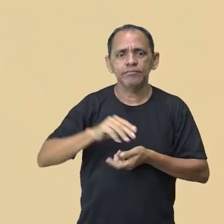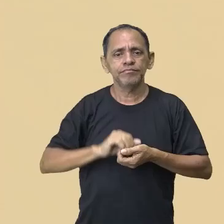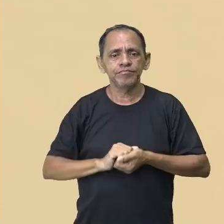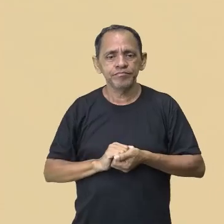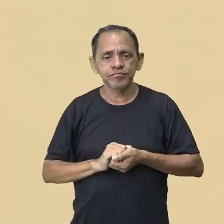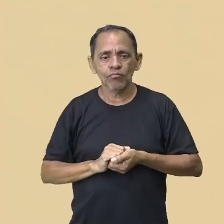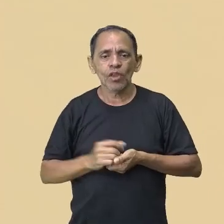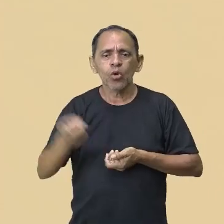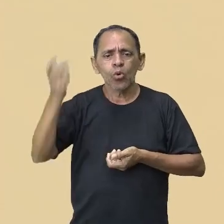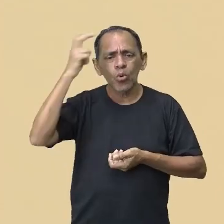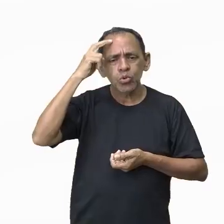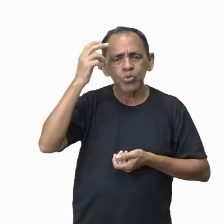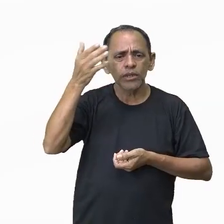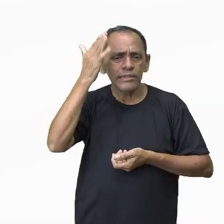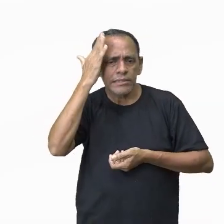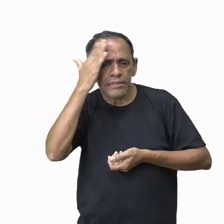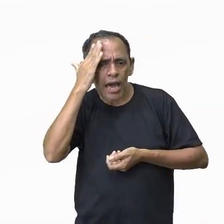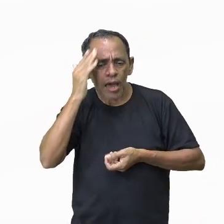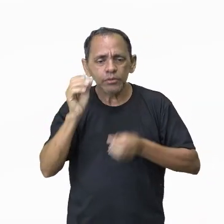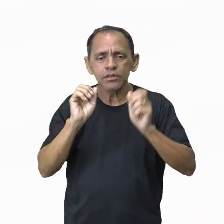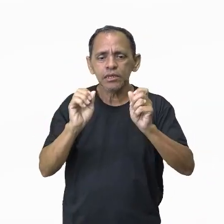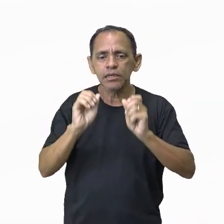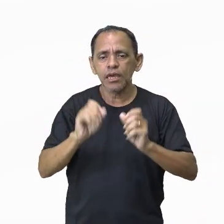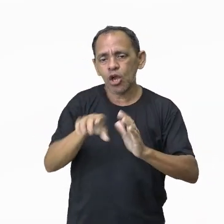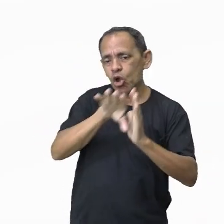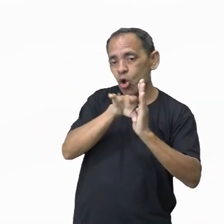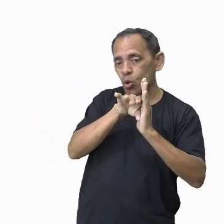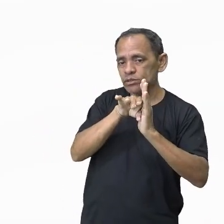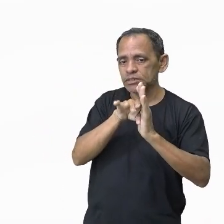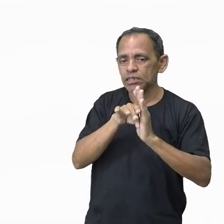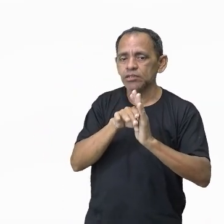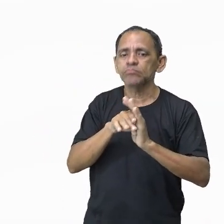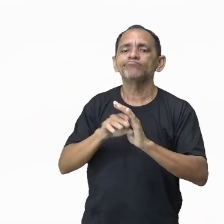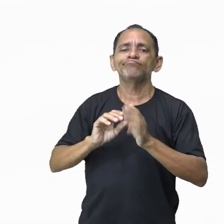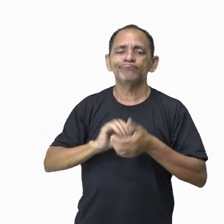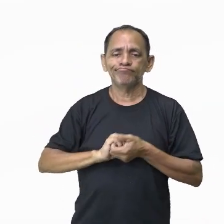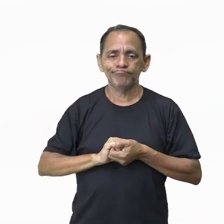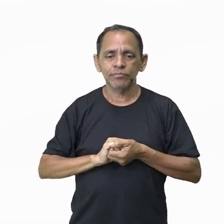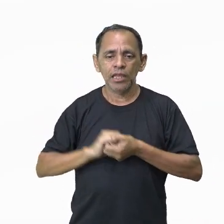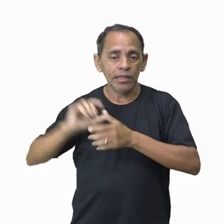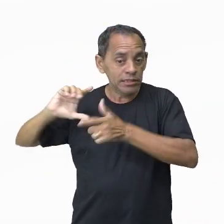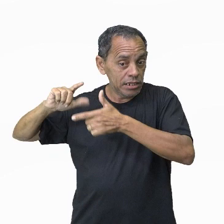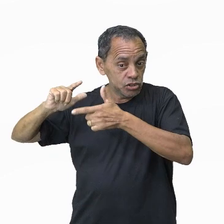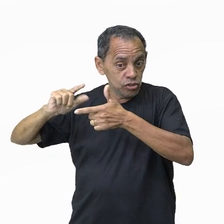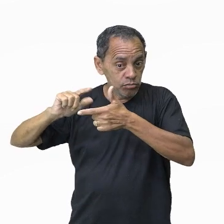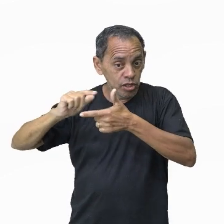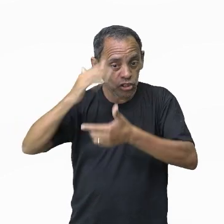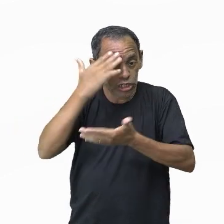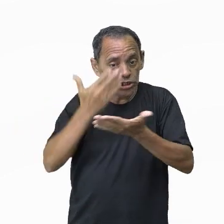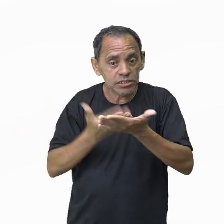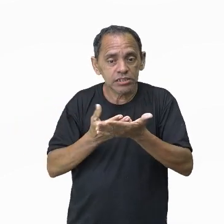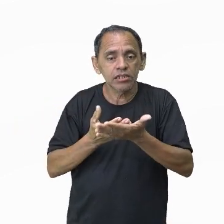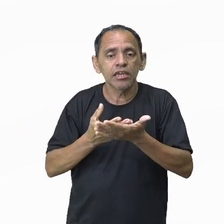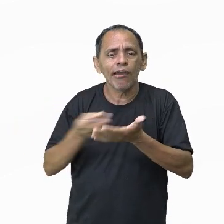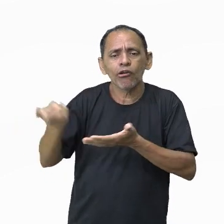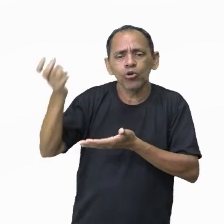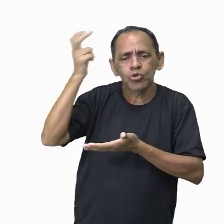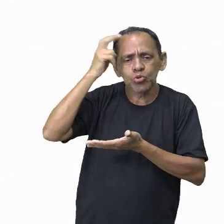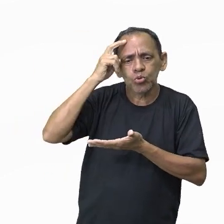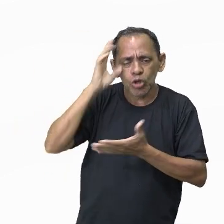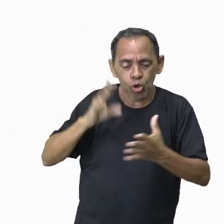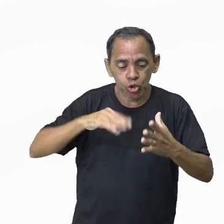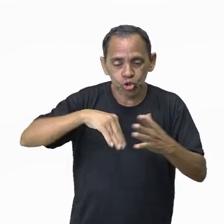o conceito de cultura, olha só. Tradicionalmente, considera-se que a cultura é o conjunto de